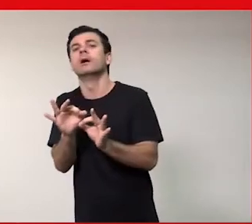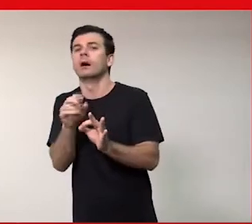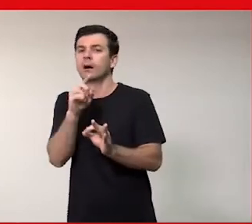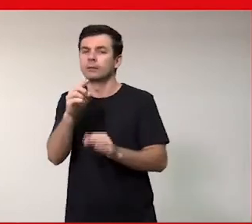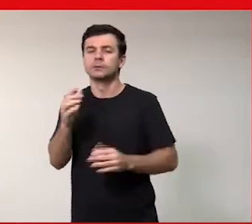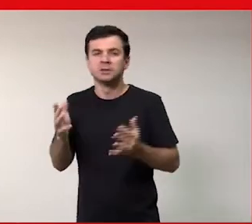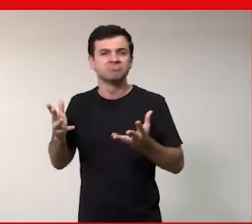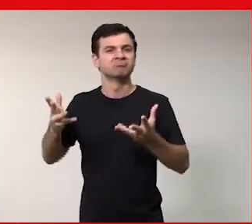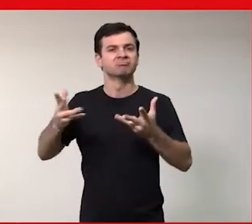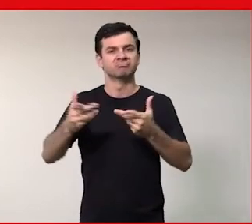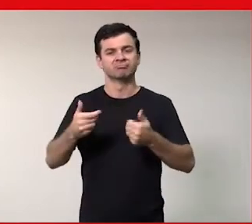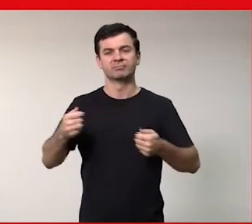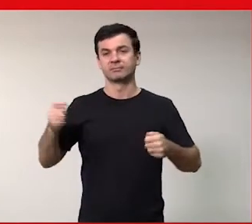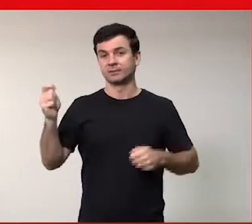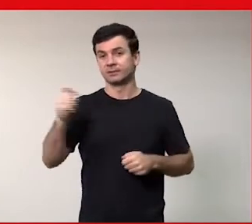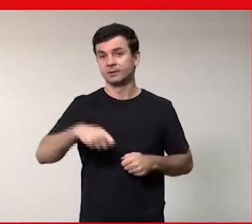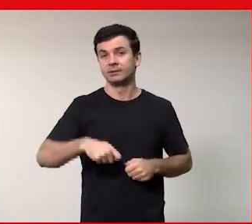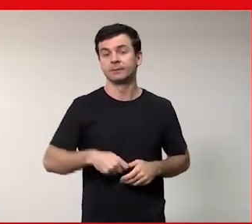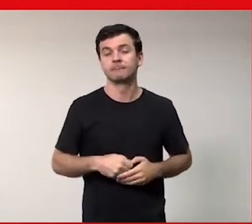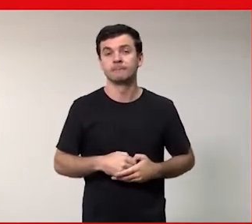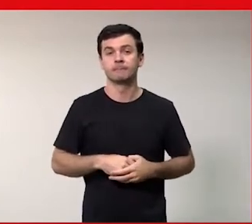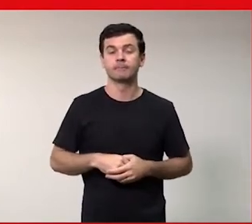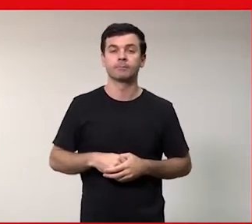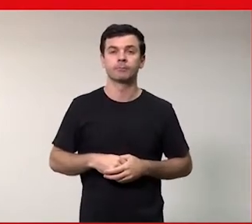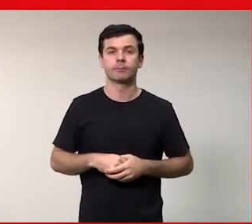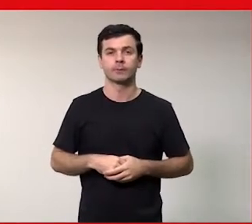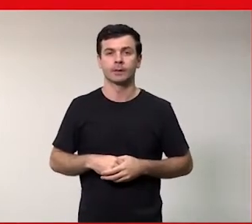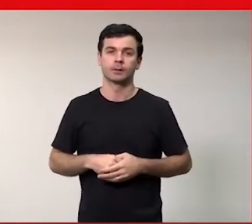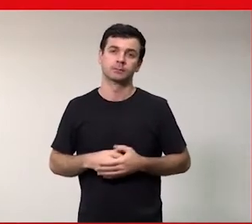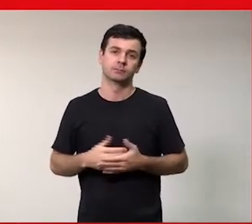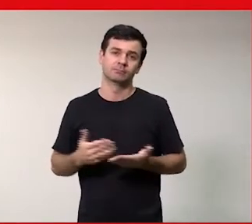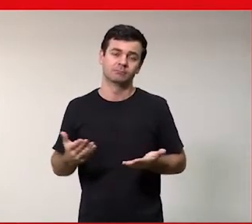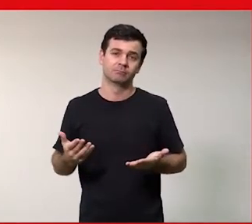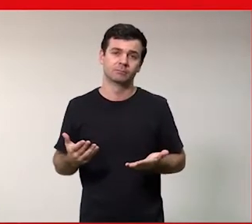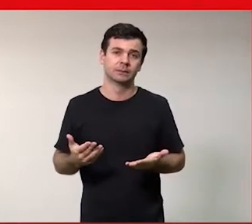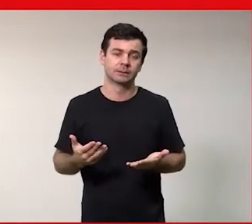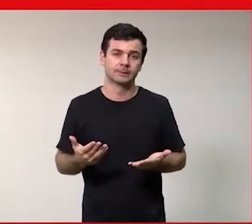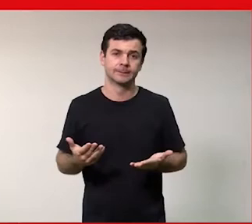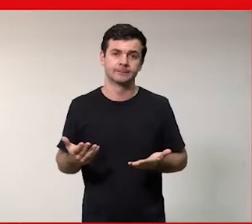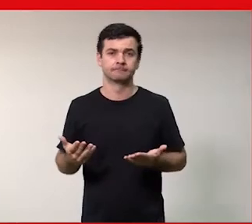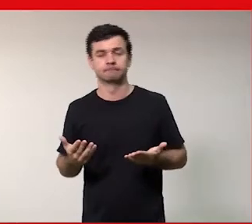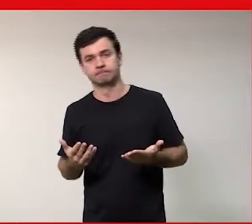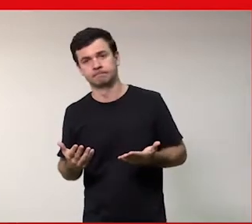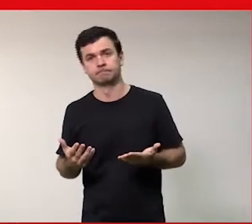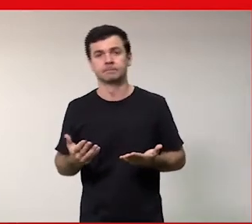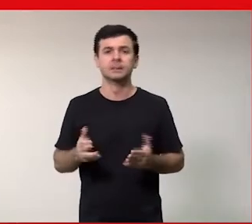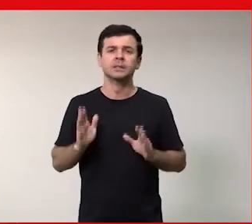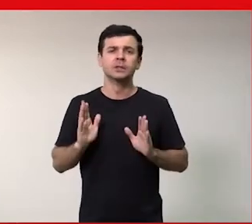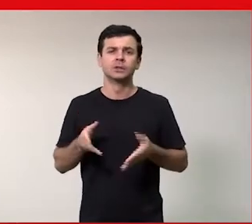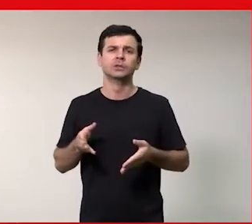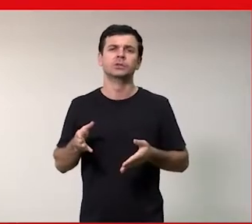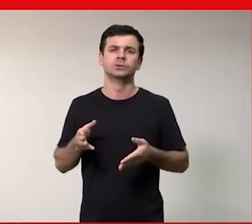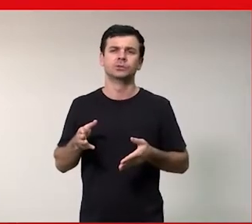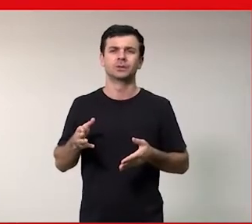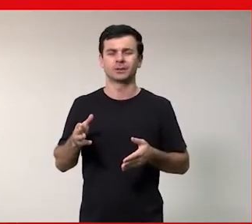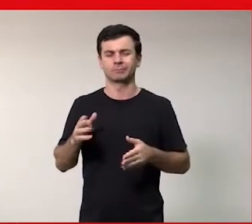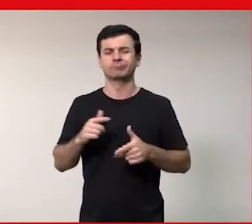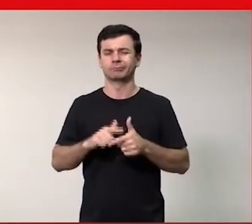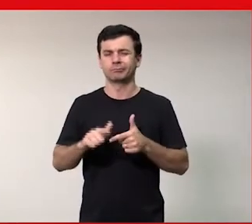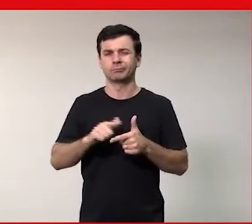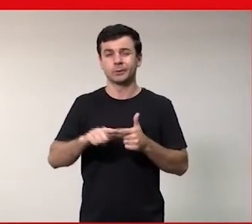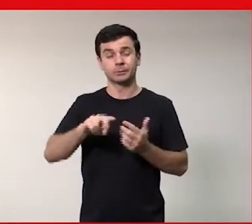profissão mas se eu tiver que falar de assim eu já passei por vai essas justas que